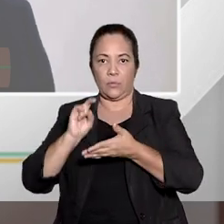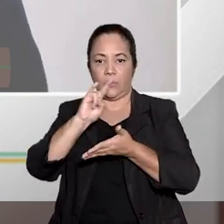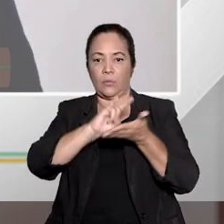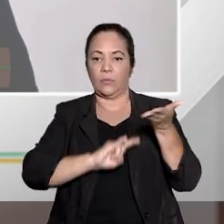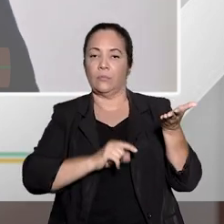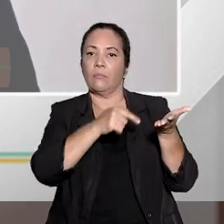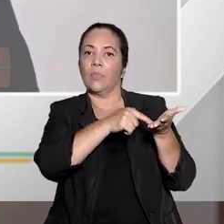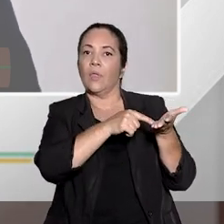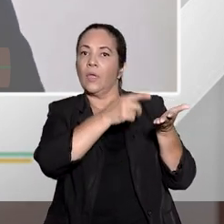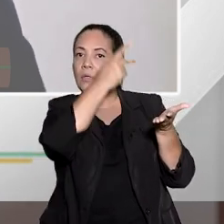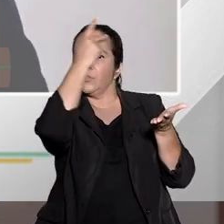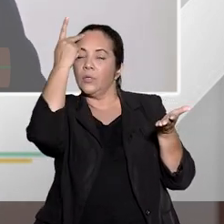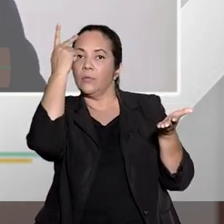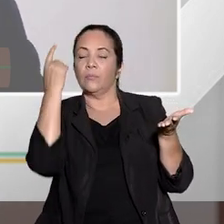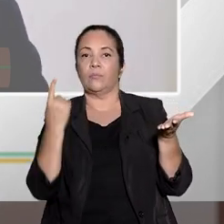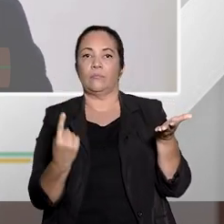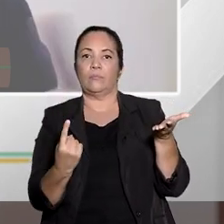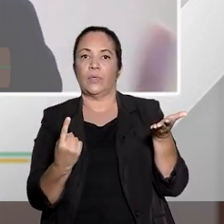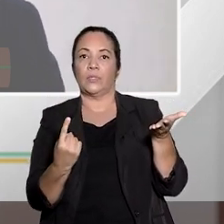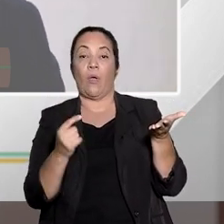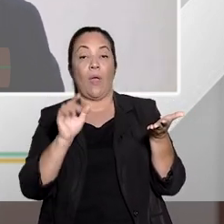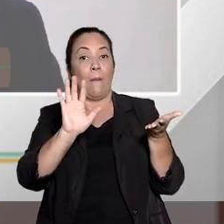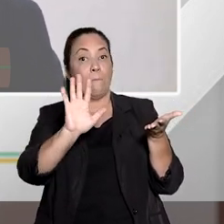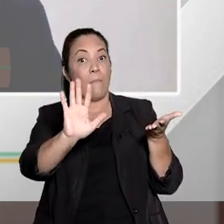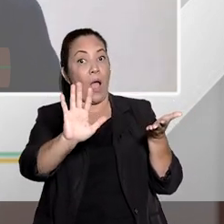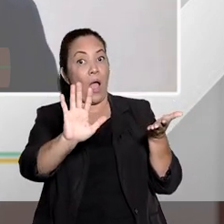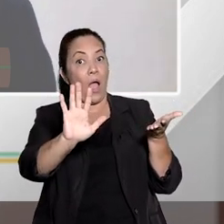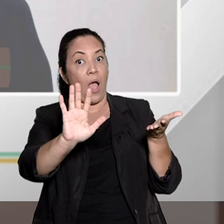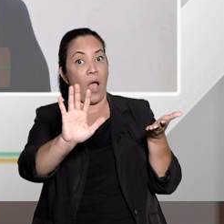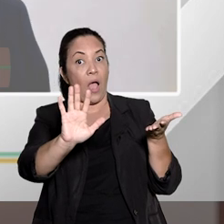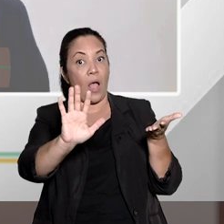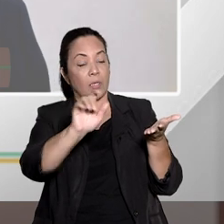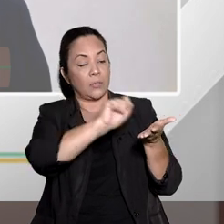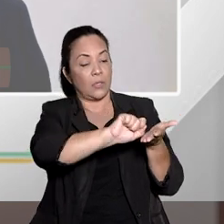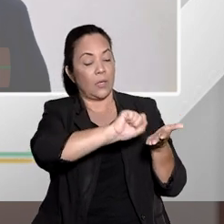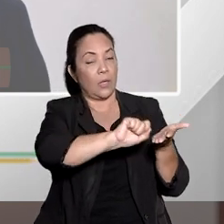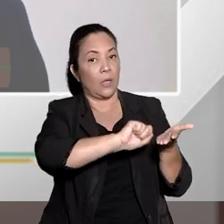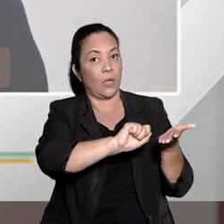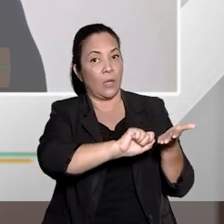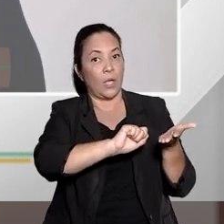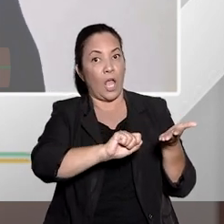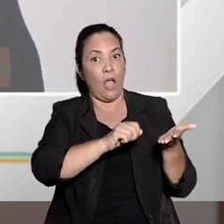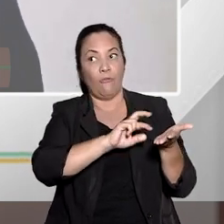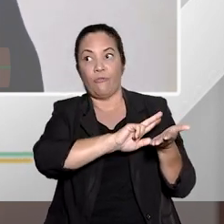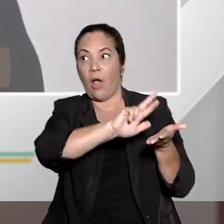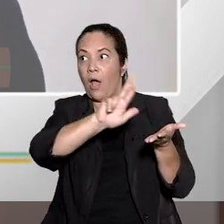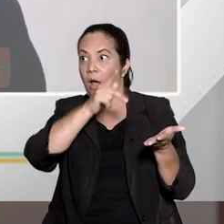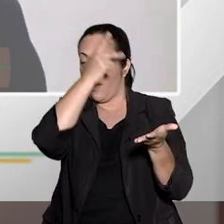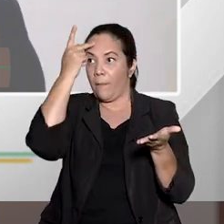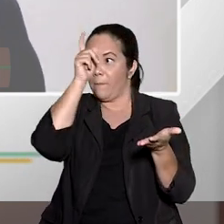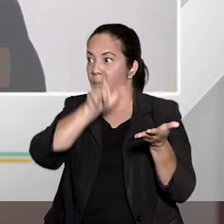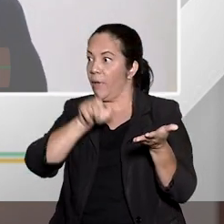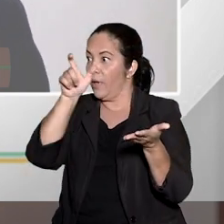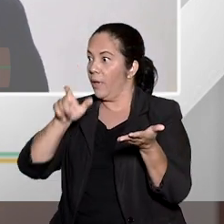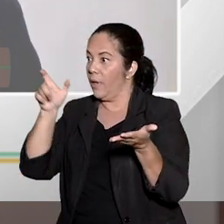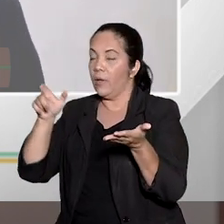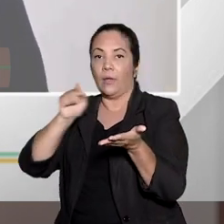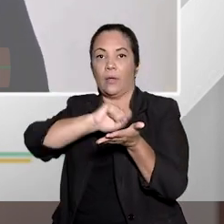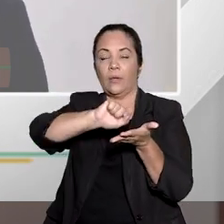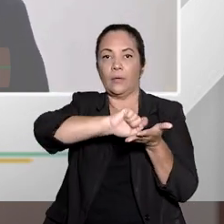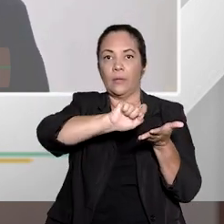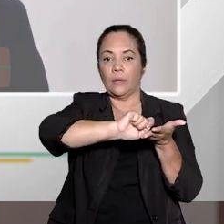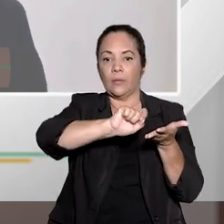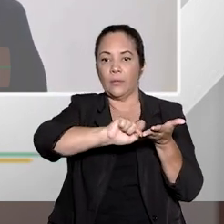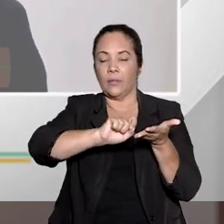individual, mas que, na hora da concessão, foi quase que a concessão erga homens. Qual era a